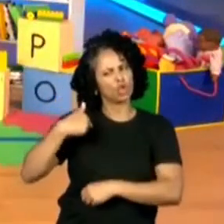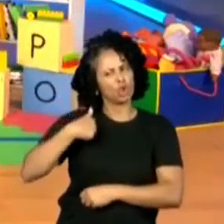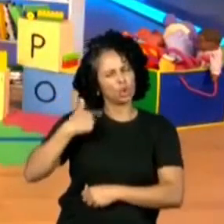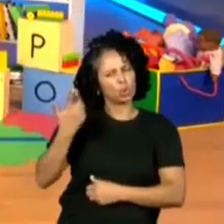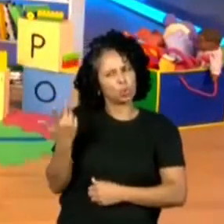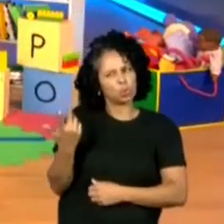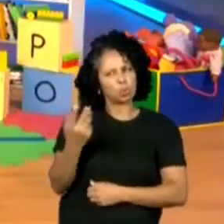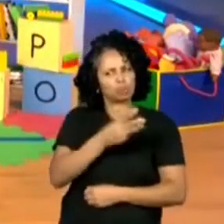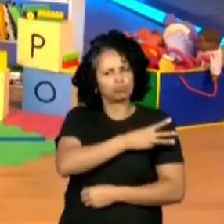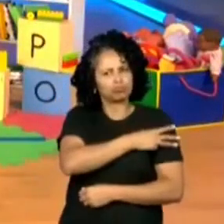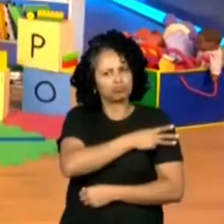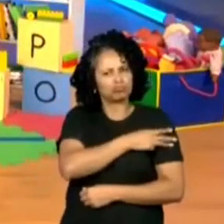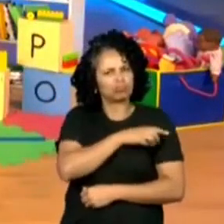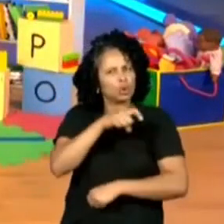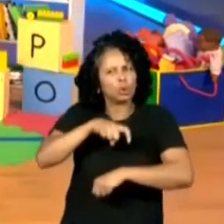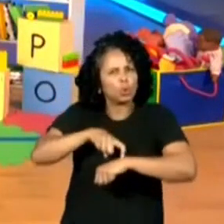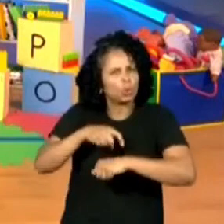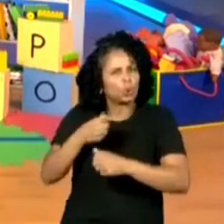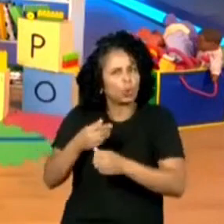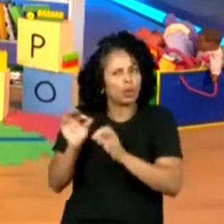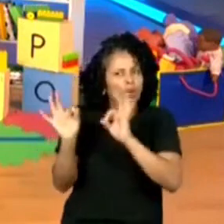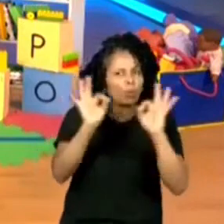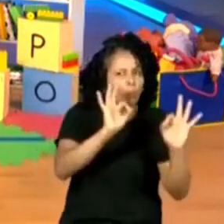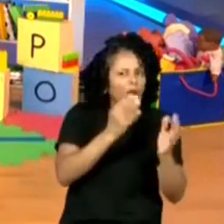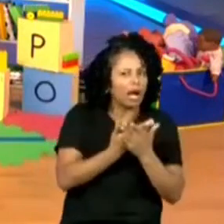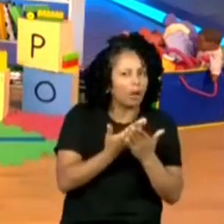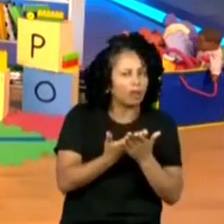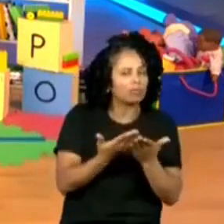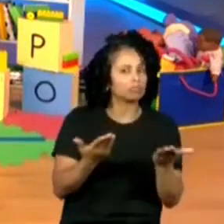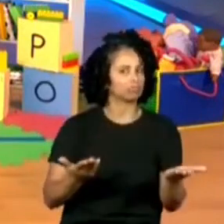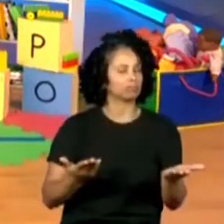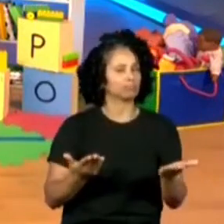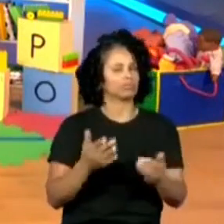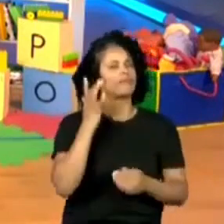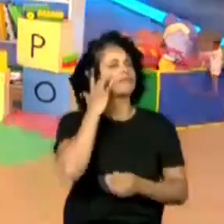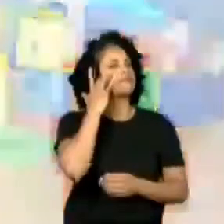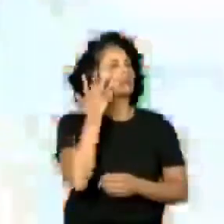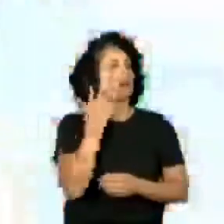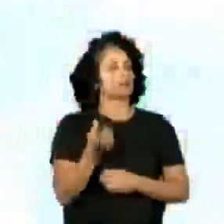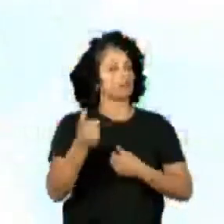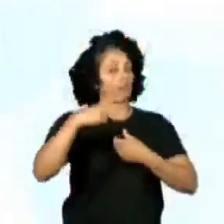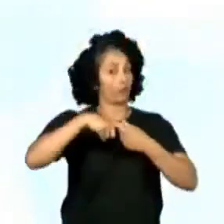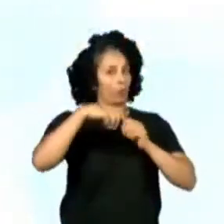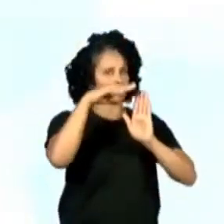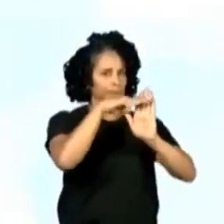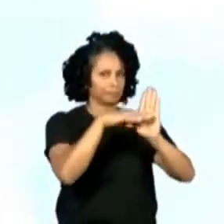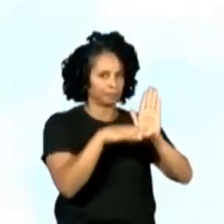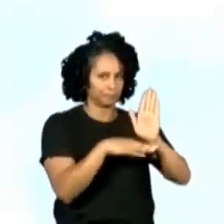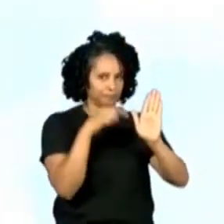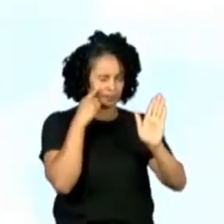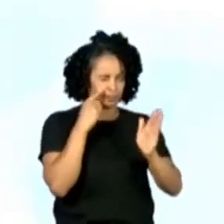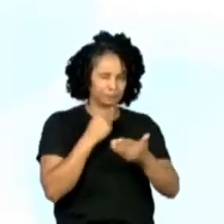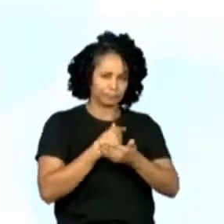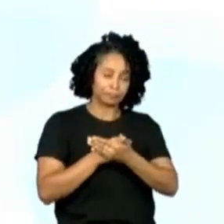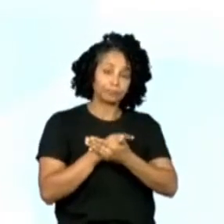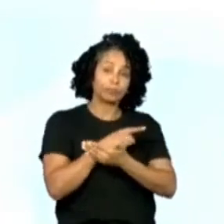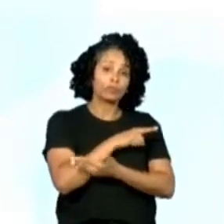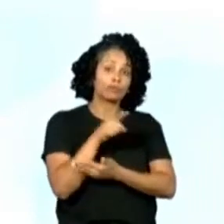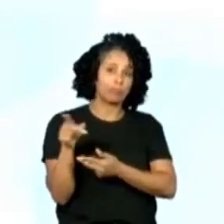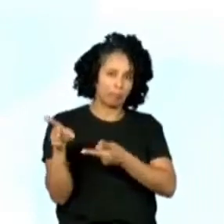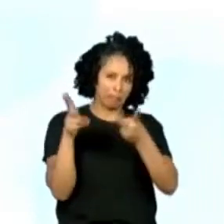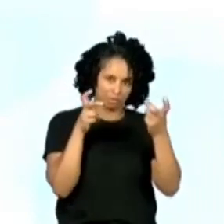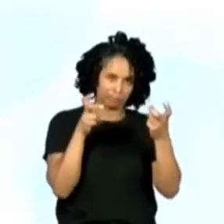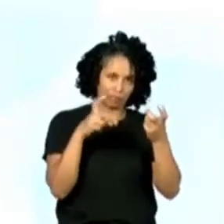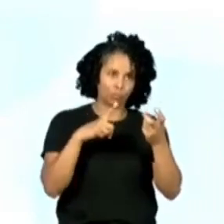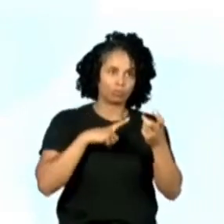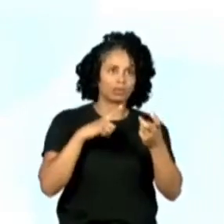que horas eu assisto a essas aulas? É. Fácil. Vamos voltar aí para a nossa tabelinha. Pode mostrar, Oráculo. Vocês vão ver que aqui, ó, do